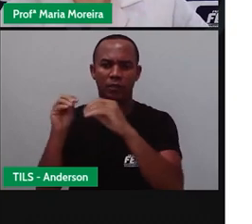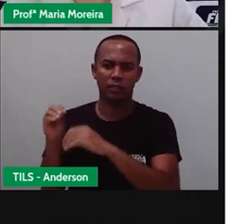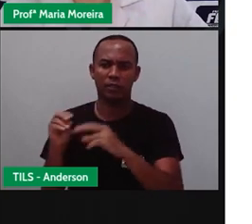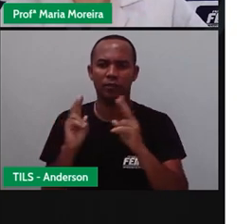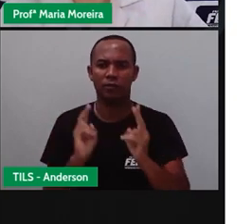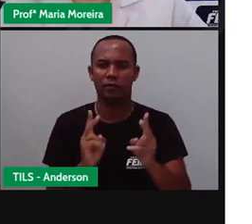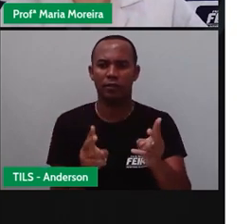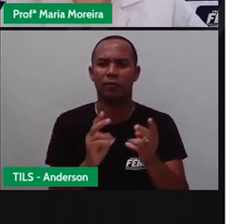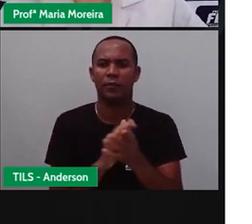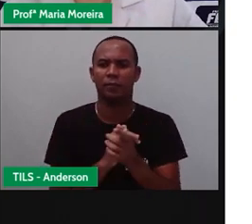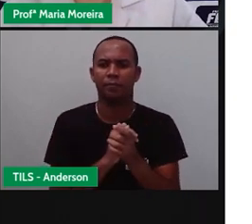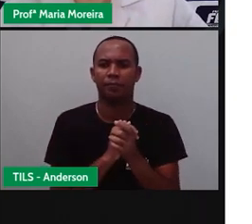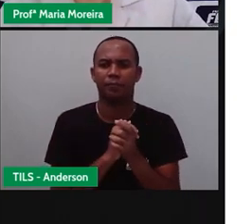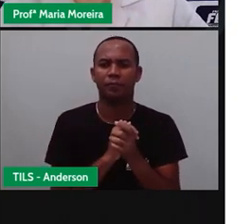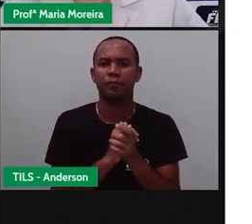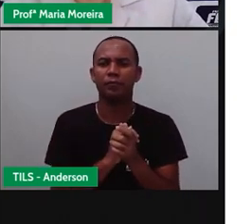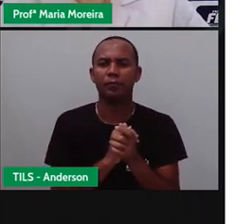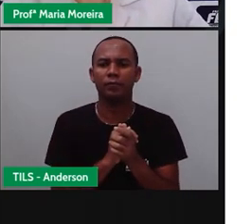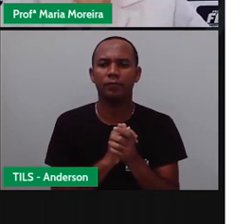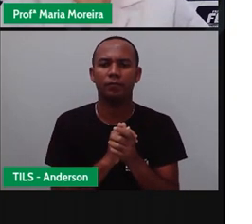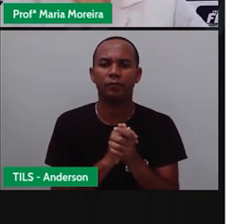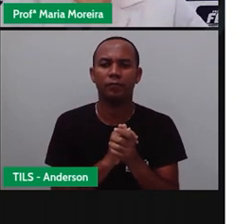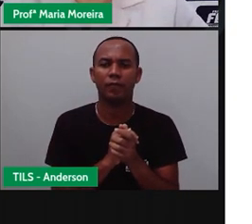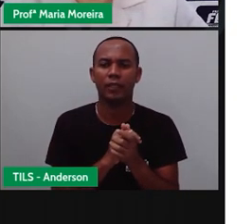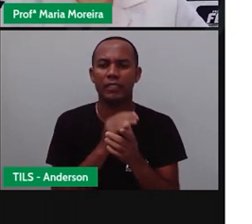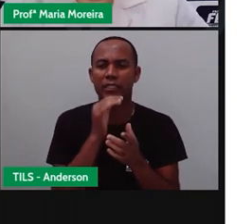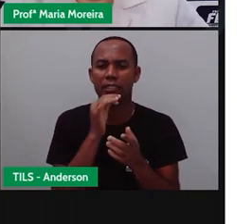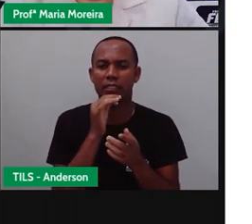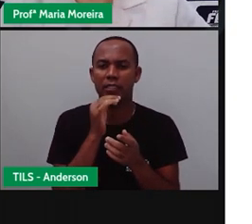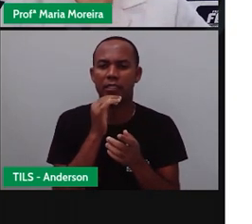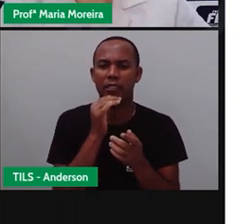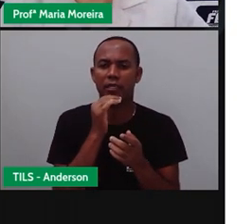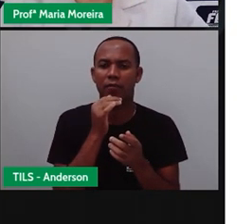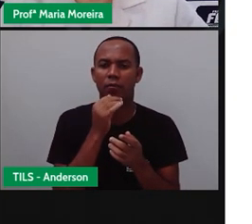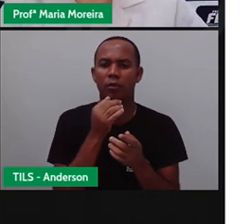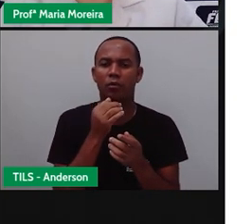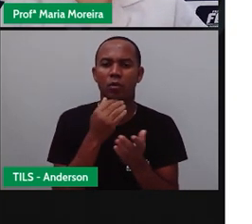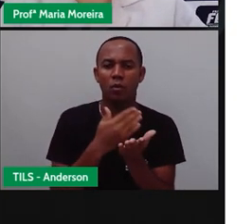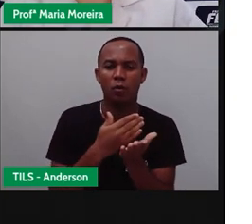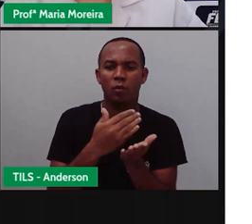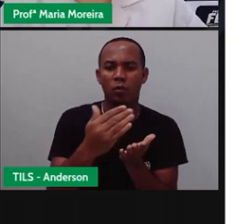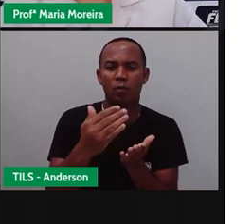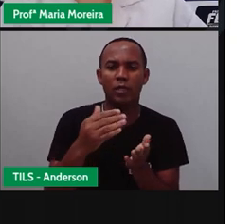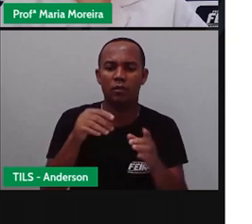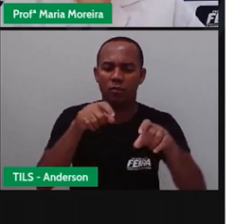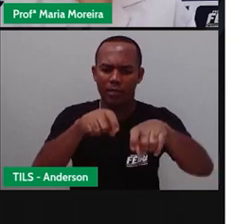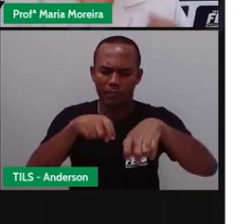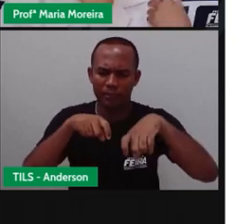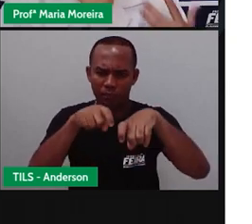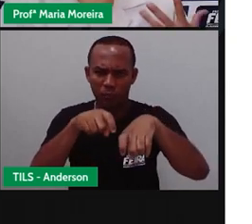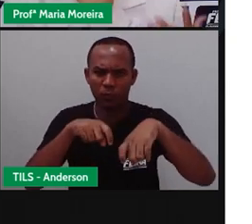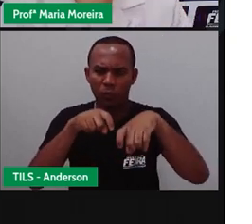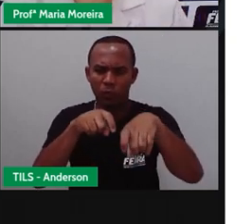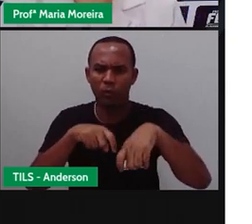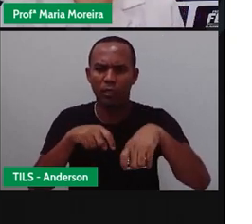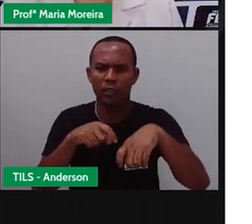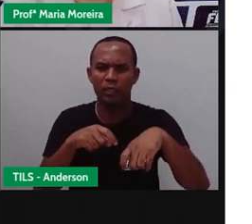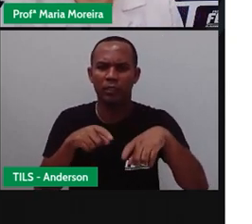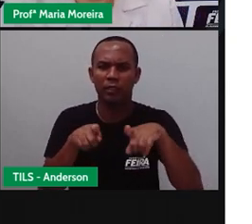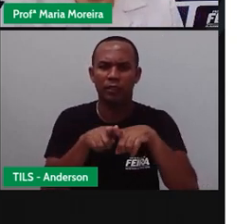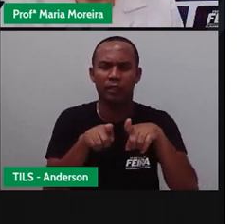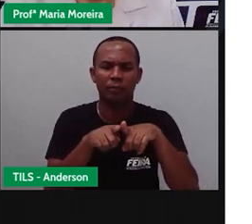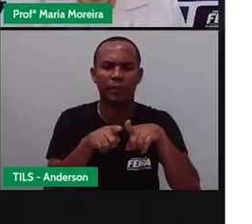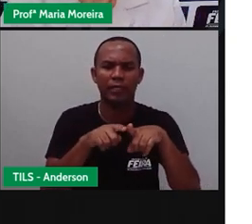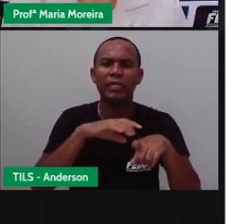locais, certo? Bom, quando surgiu a agricultura, né? E a domesticação